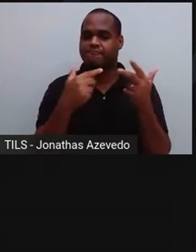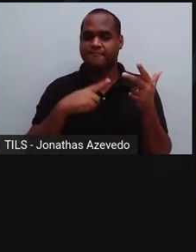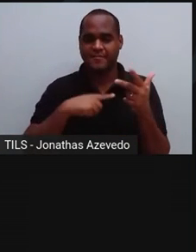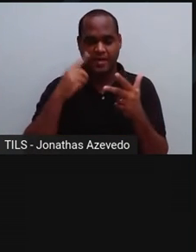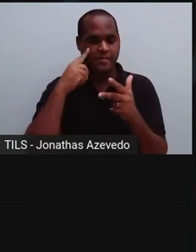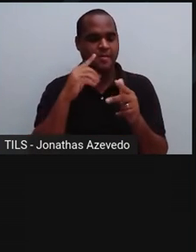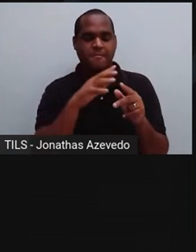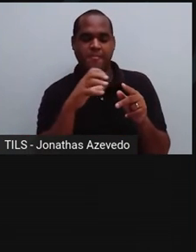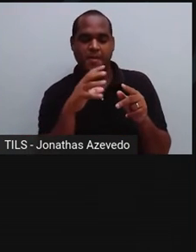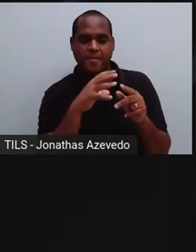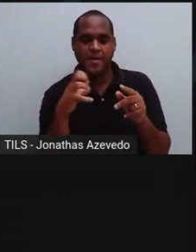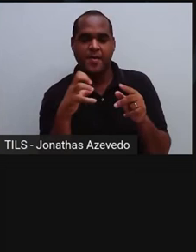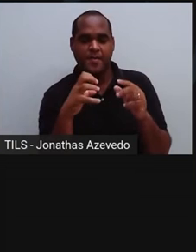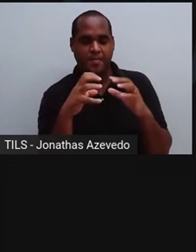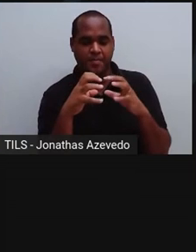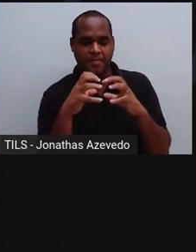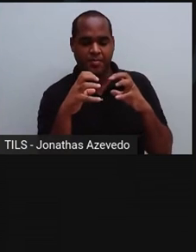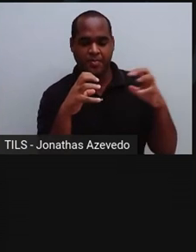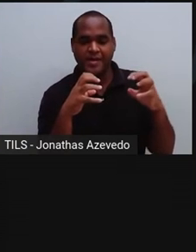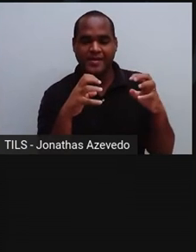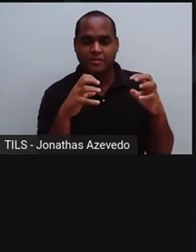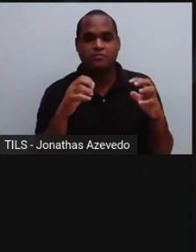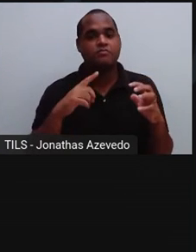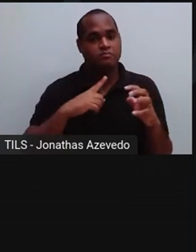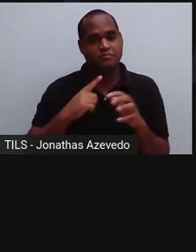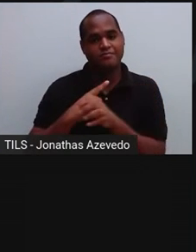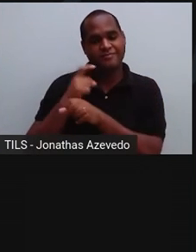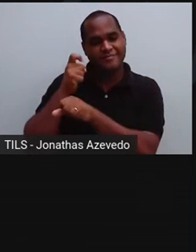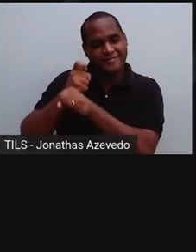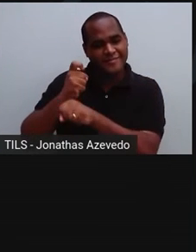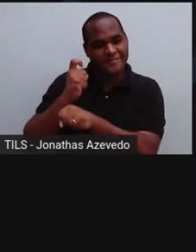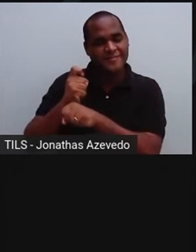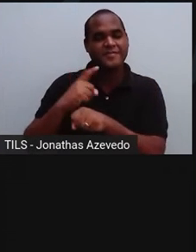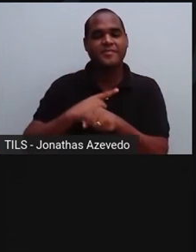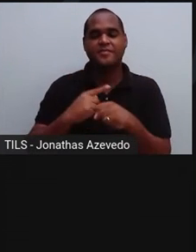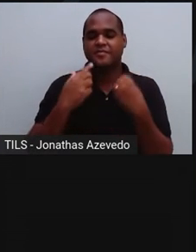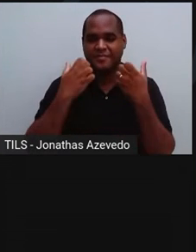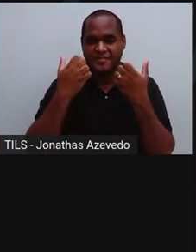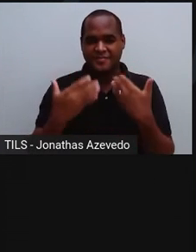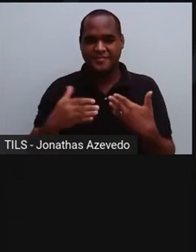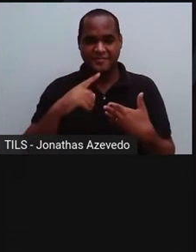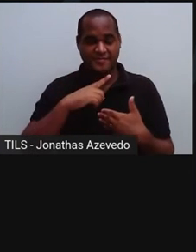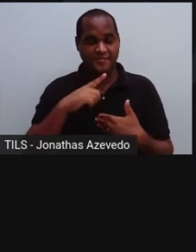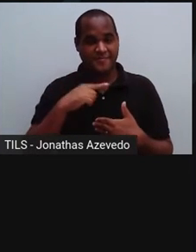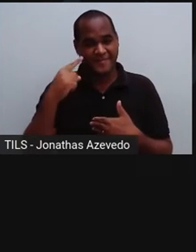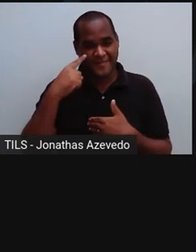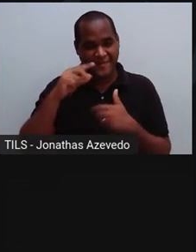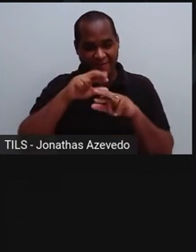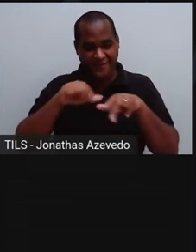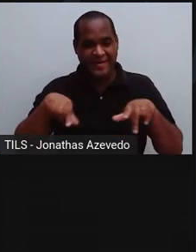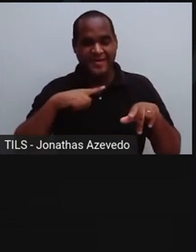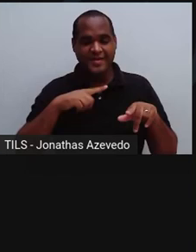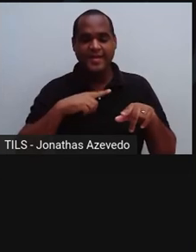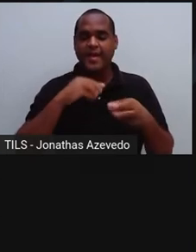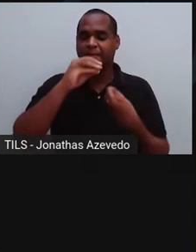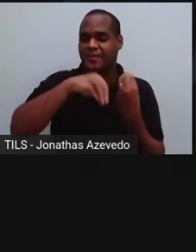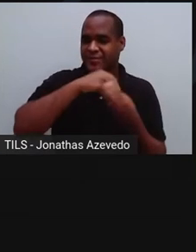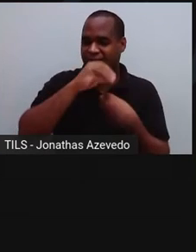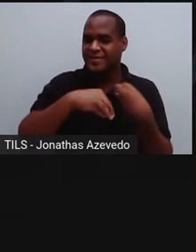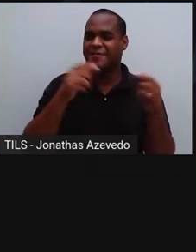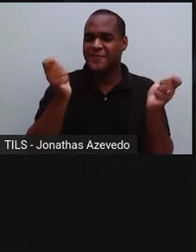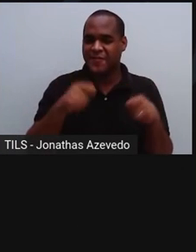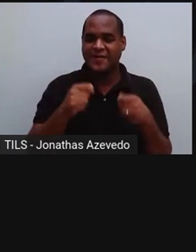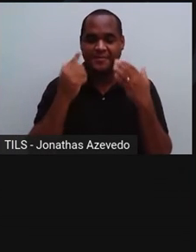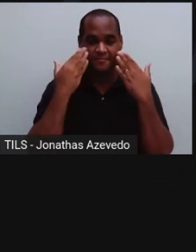temos uma mistura heterogênea formada por sólidos. Vale ressaltar que pelo menos um dos componentes da mistura deve apresentar